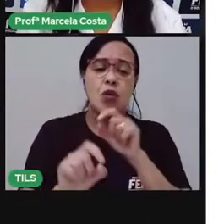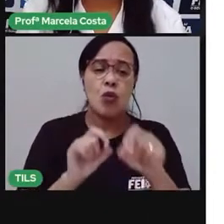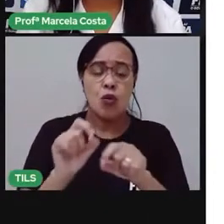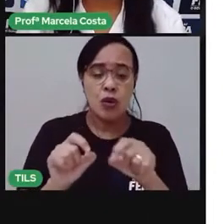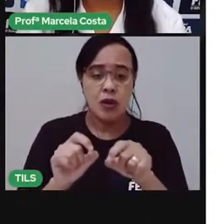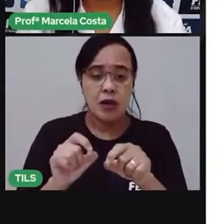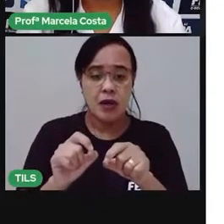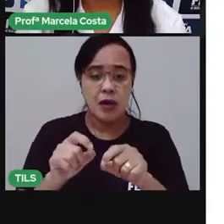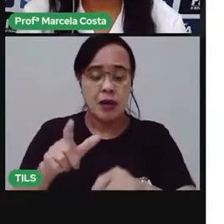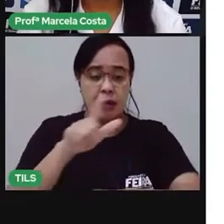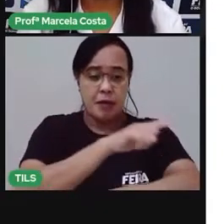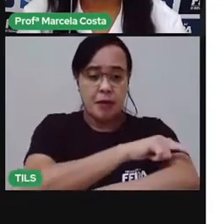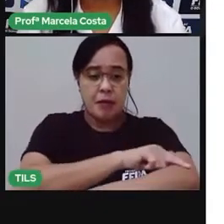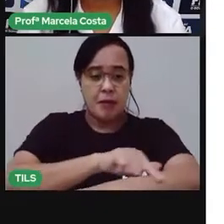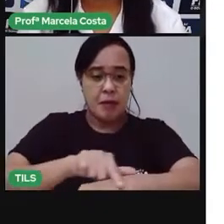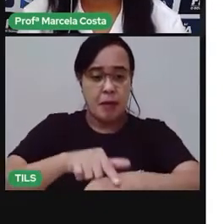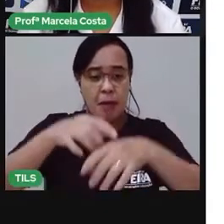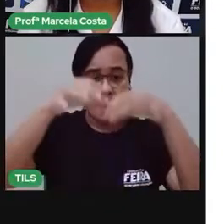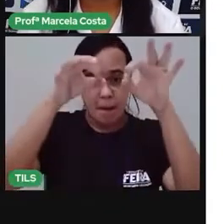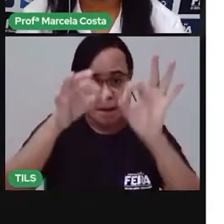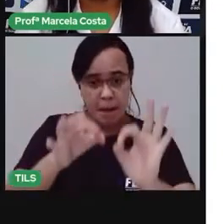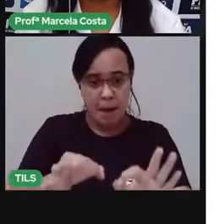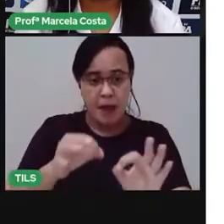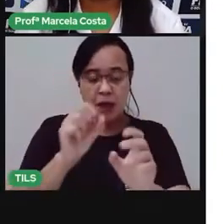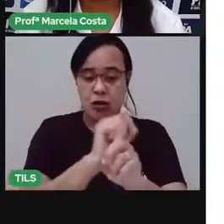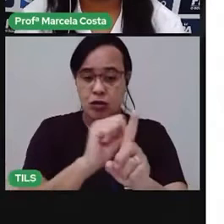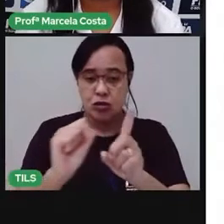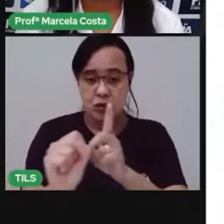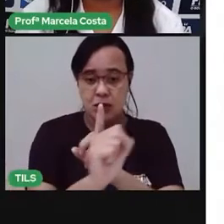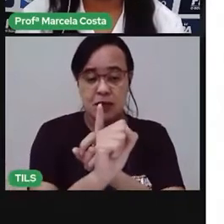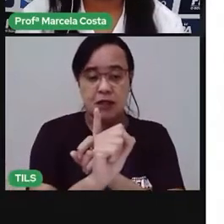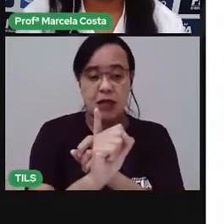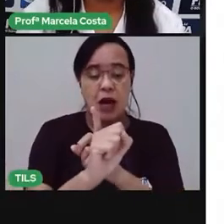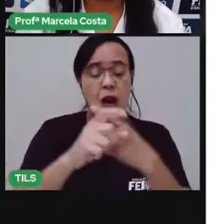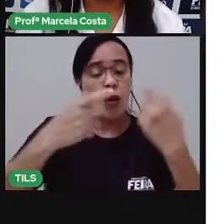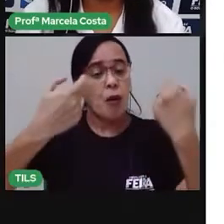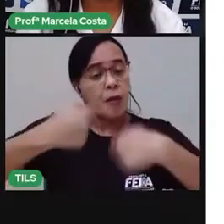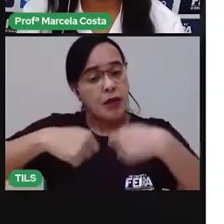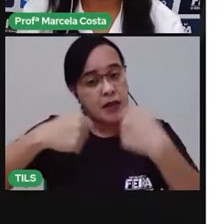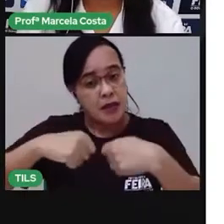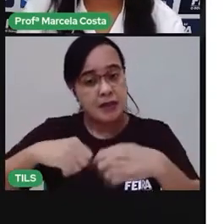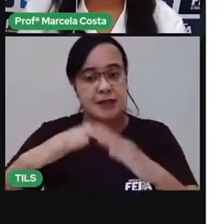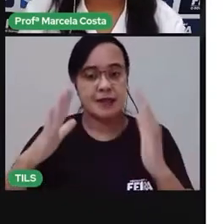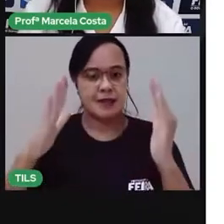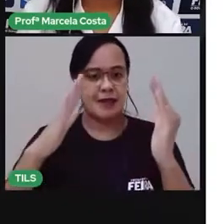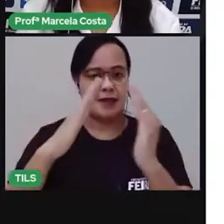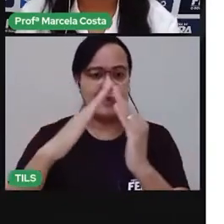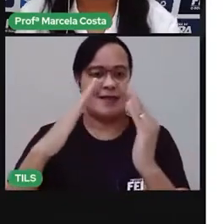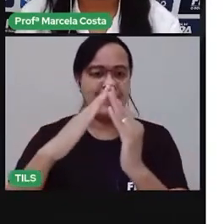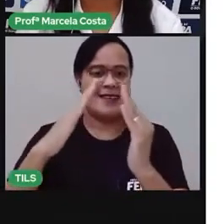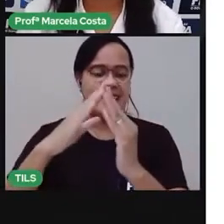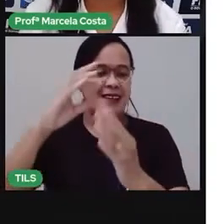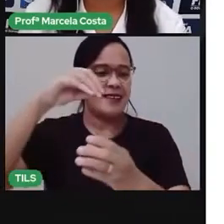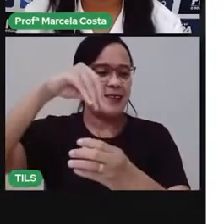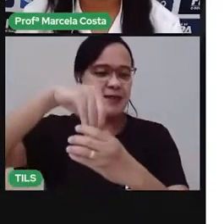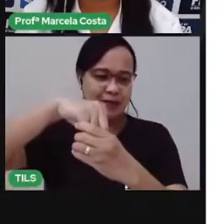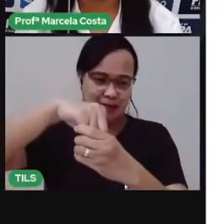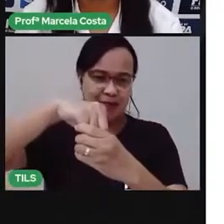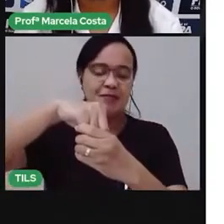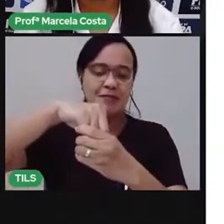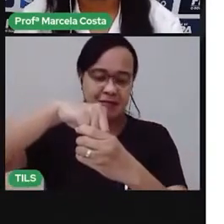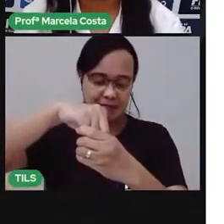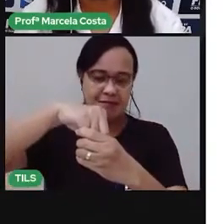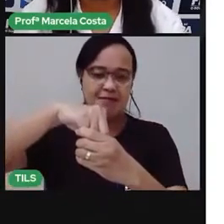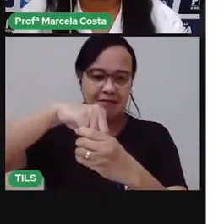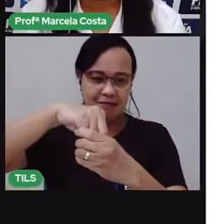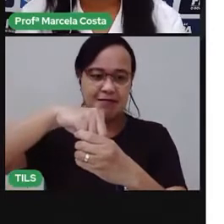vocês precisam de um lar, de uma moradia. Então, é direito de toda criança ter uma moradia, ter um